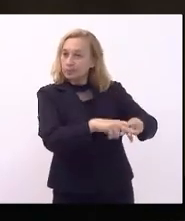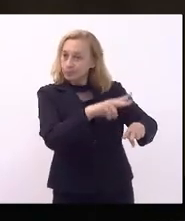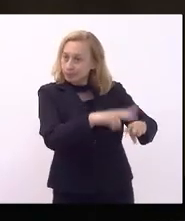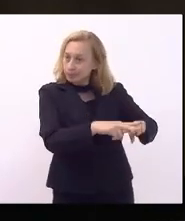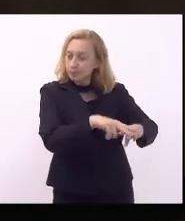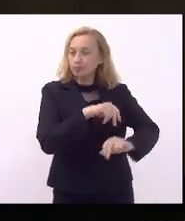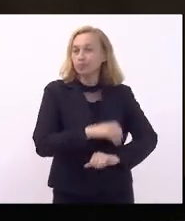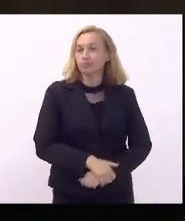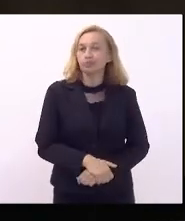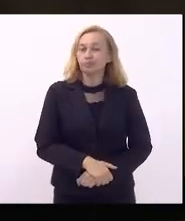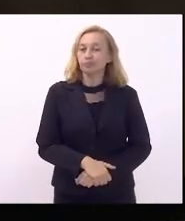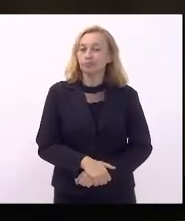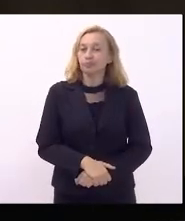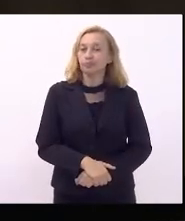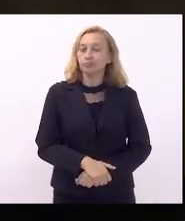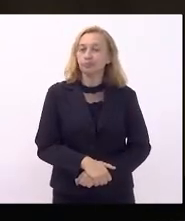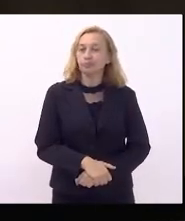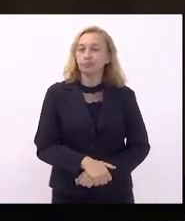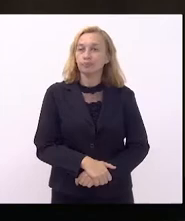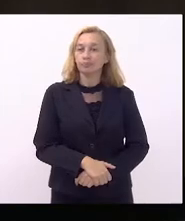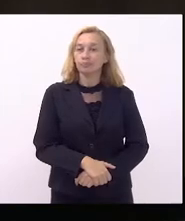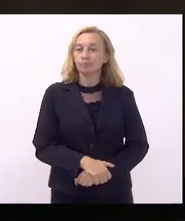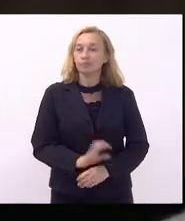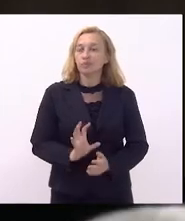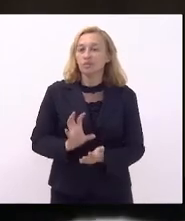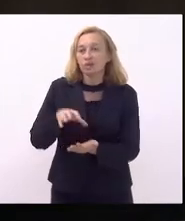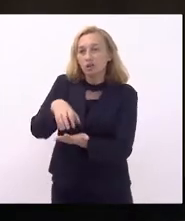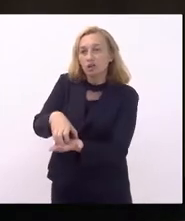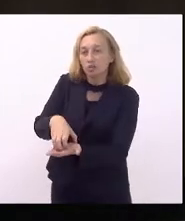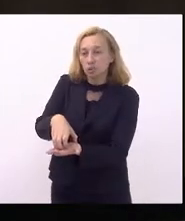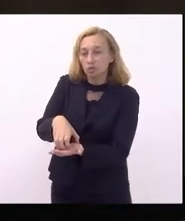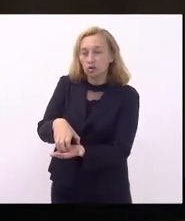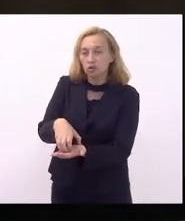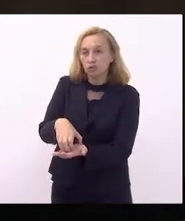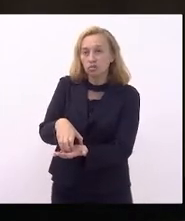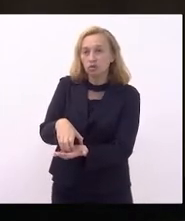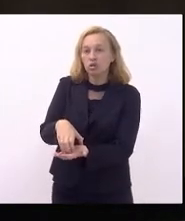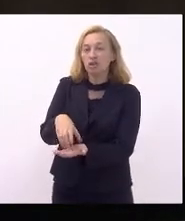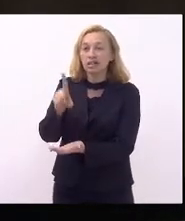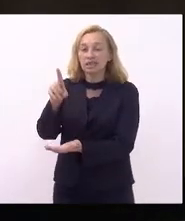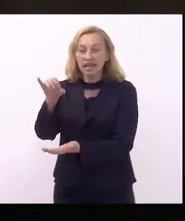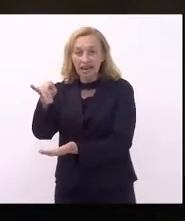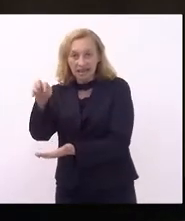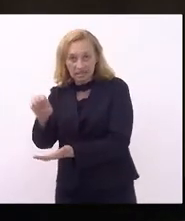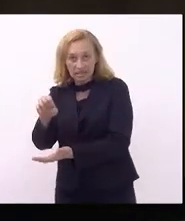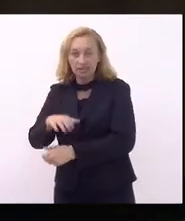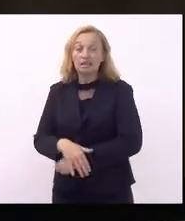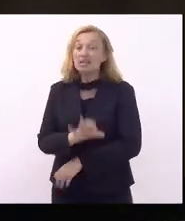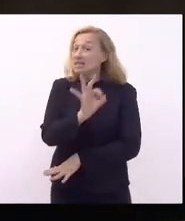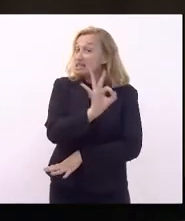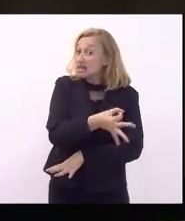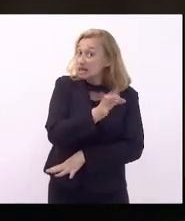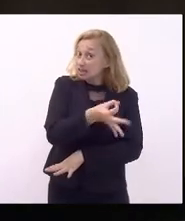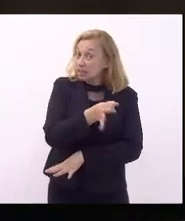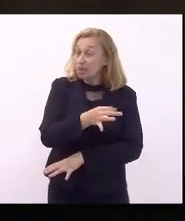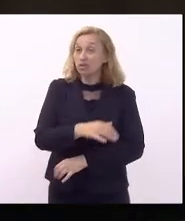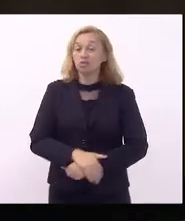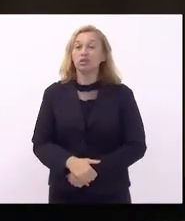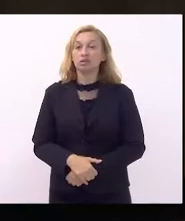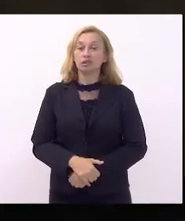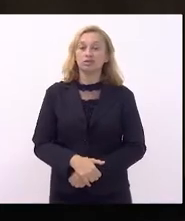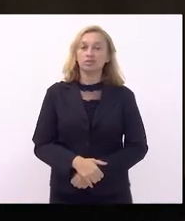estrutura o funcionamento das unidades do chamado sistema sócio-educativo de fato apostem